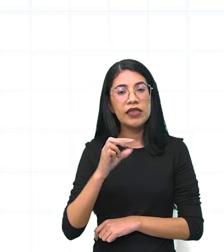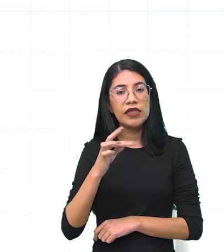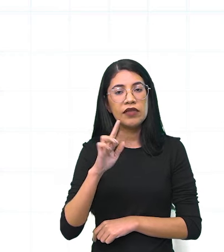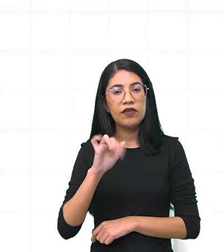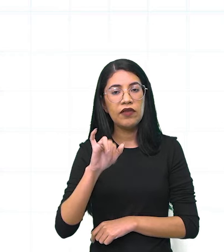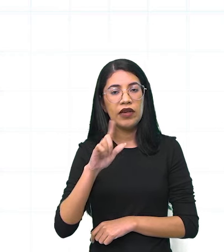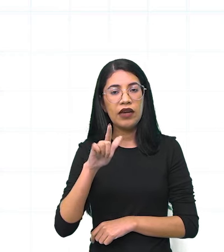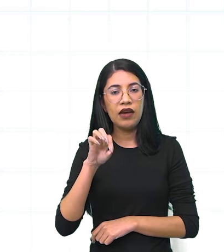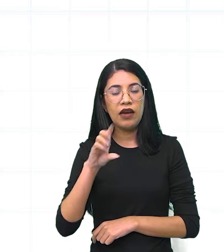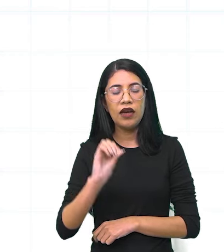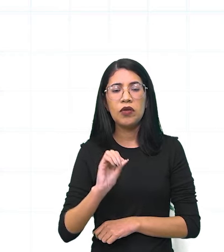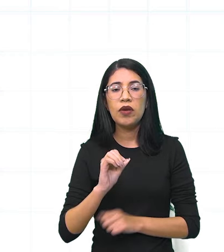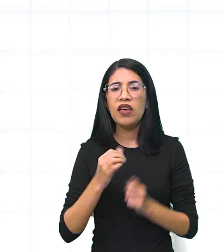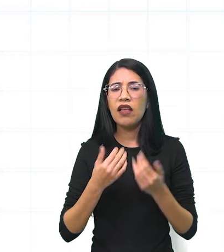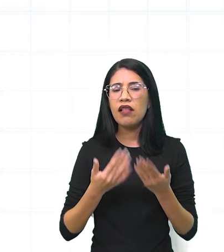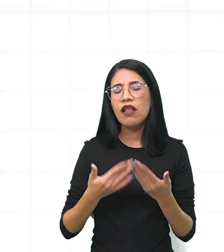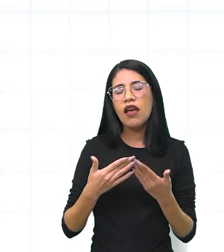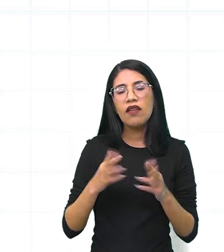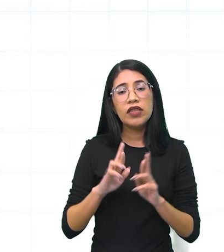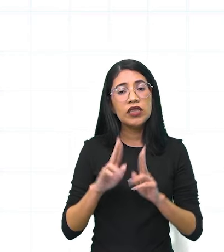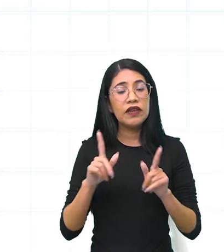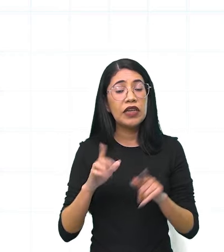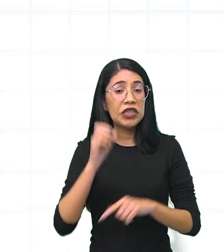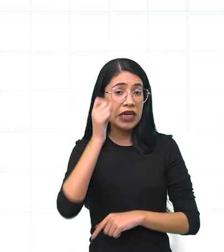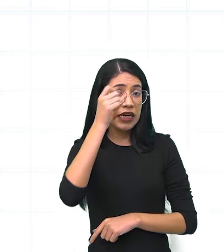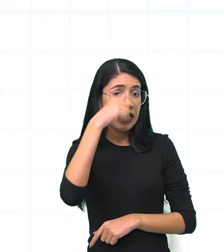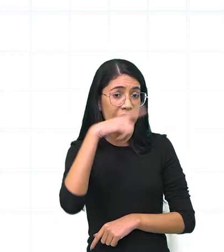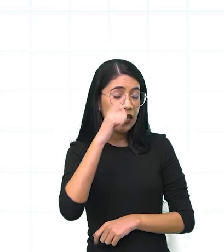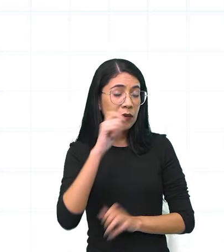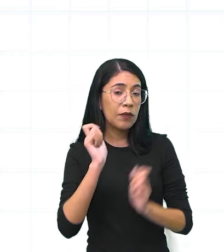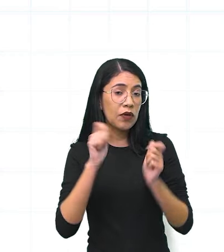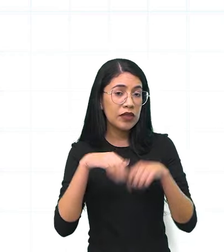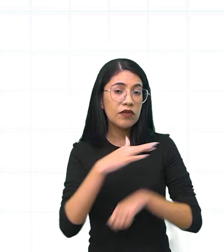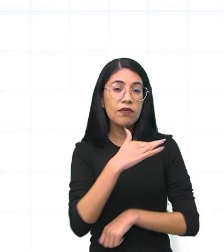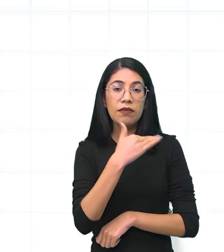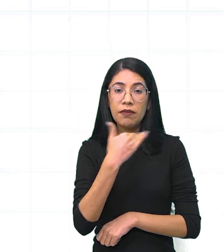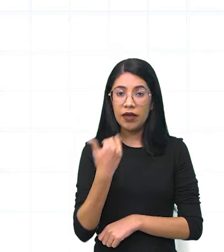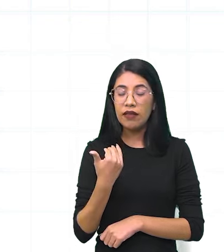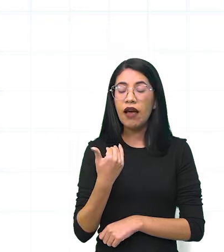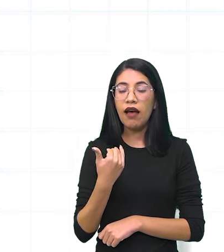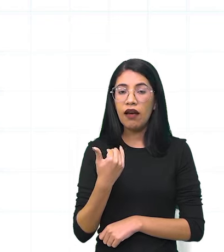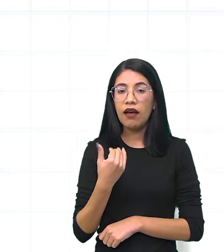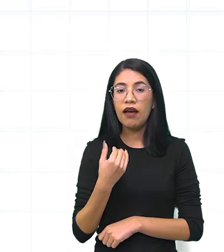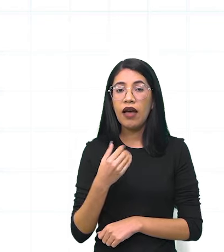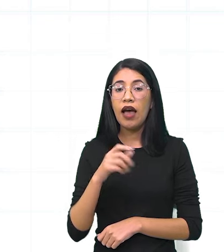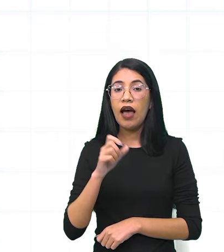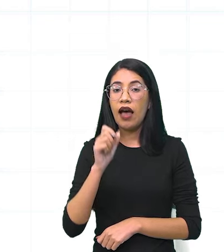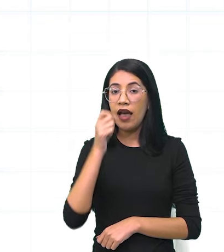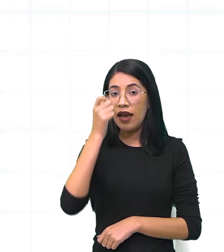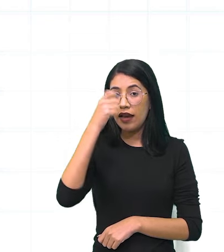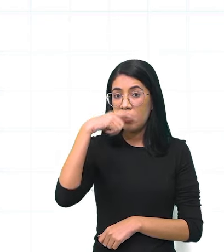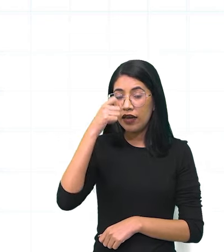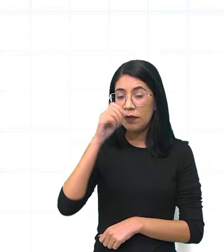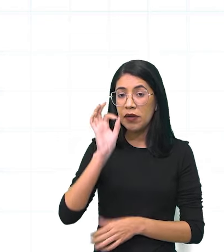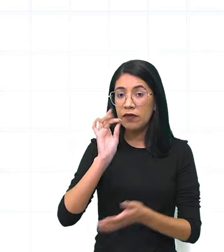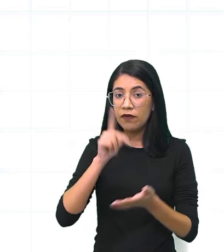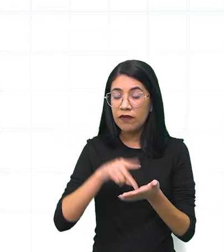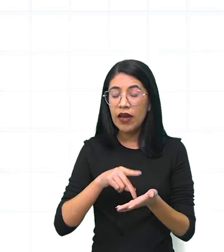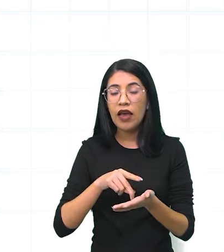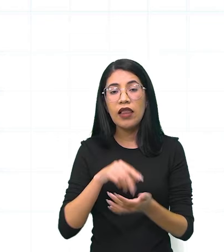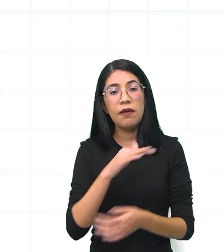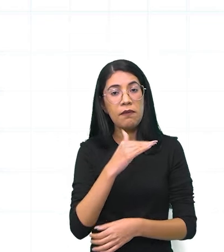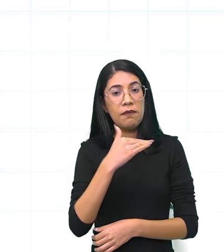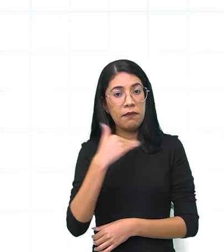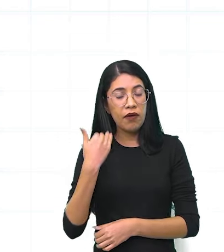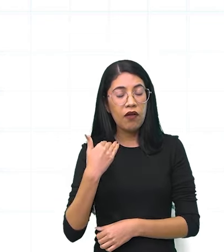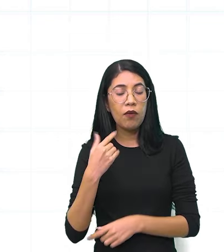Porque o resfriado é uma coisa mais leve. A gripe mata, gente. A gripe, a doença gripe, ela mata porque ela é